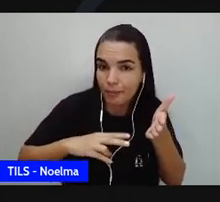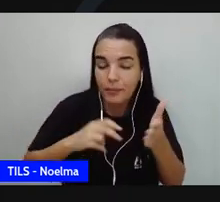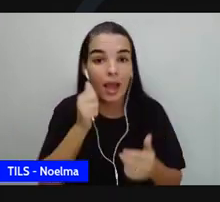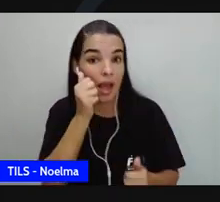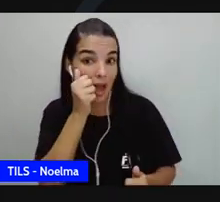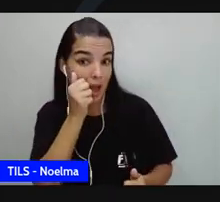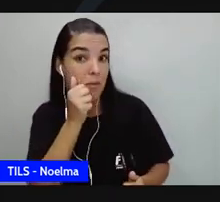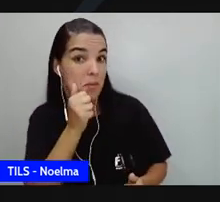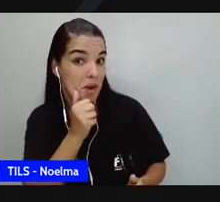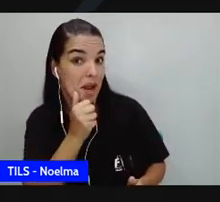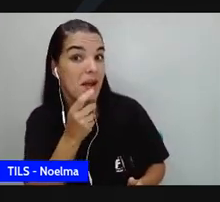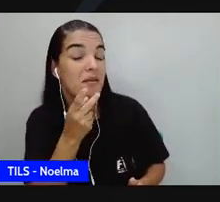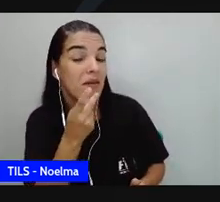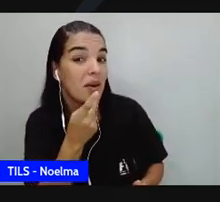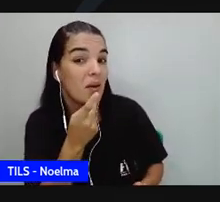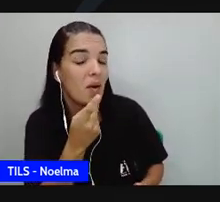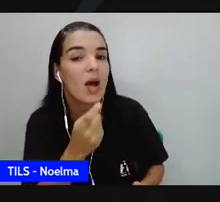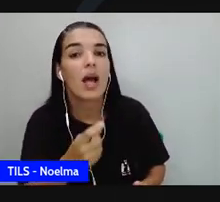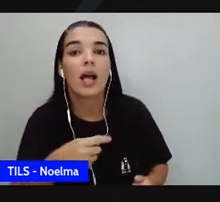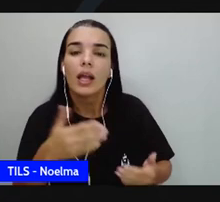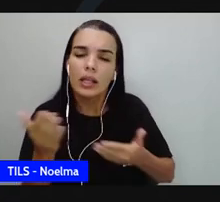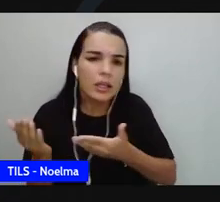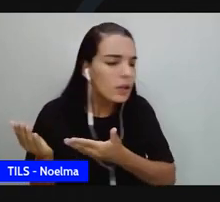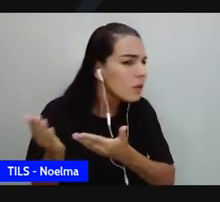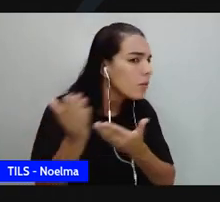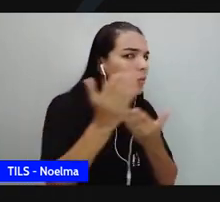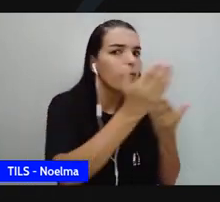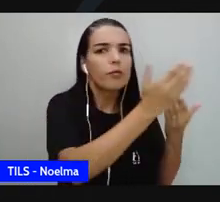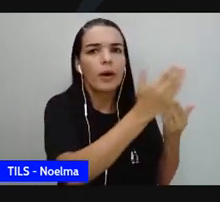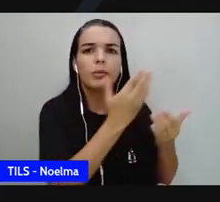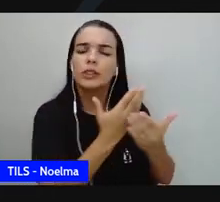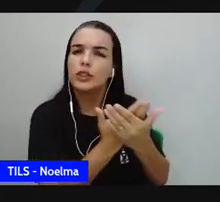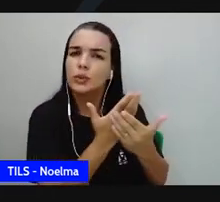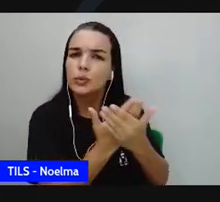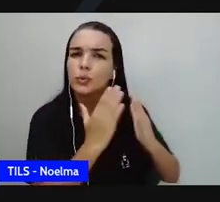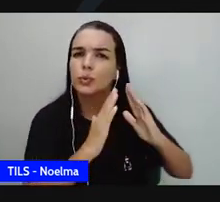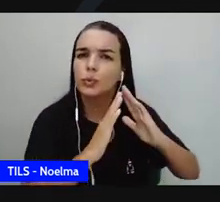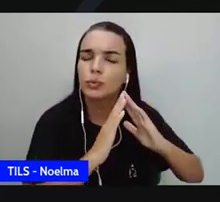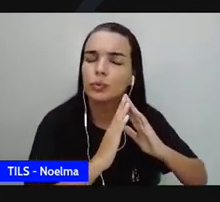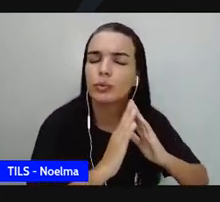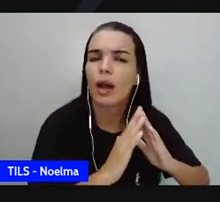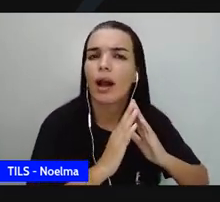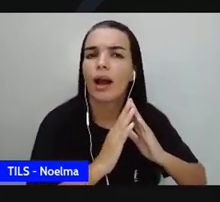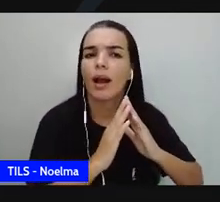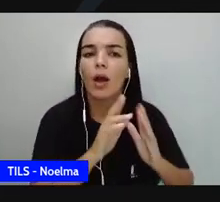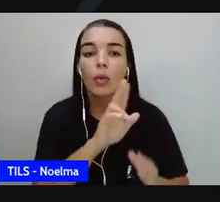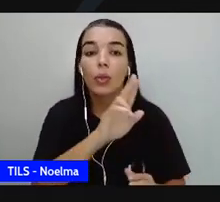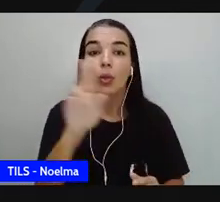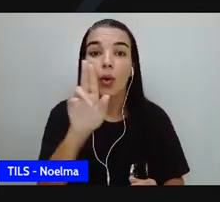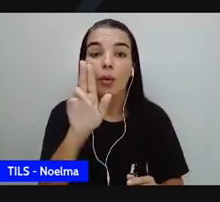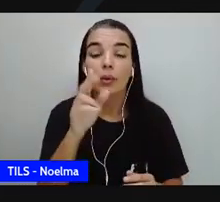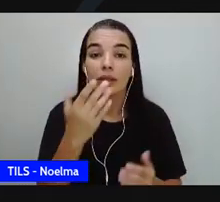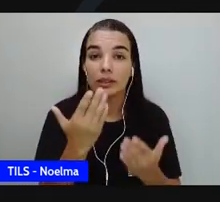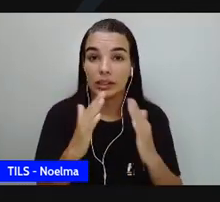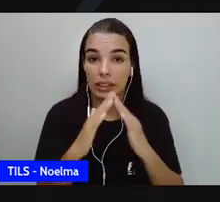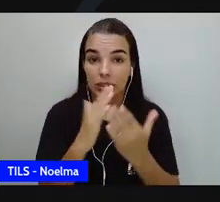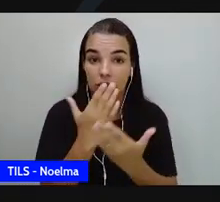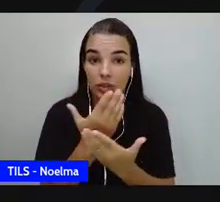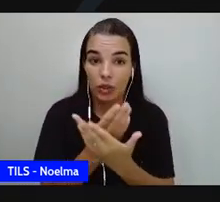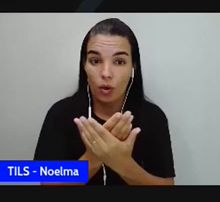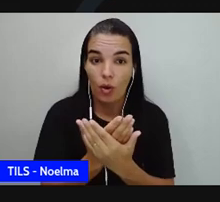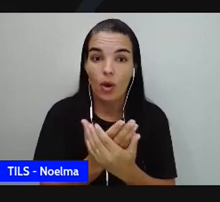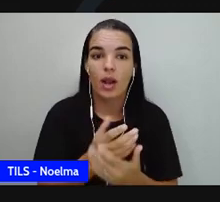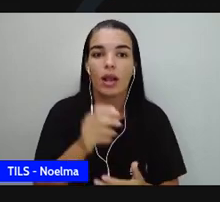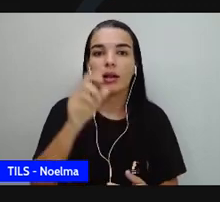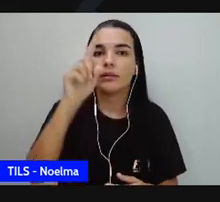essa senhora leva Carolina Maria de Jesus para uma escola, a escola Alain Carvete, lá em Minas Gerais.